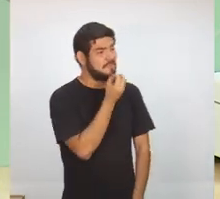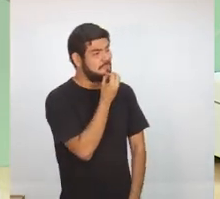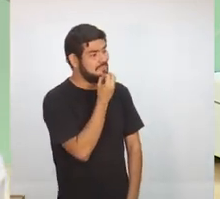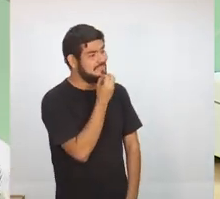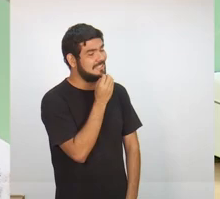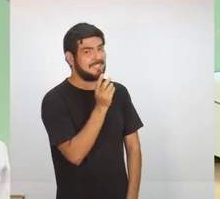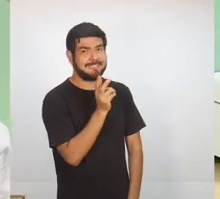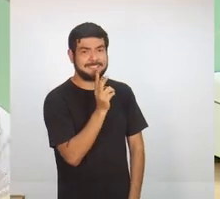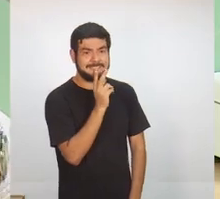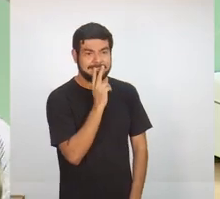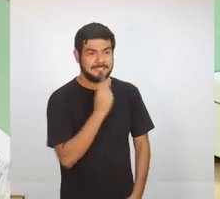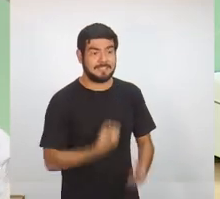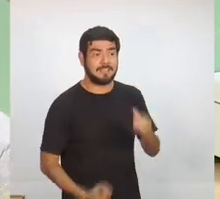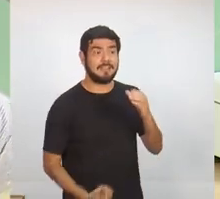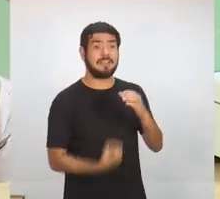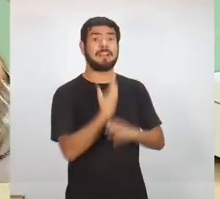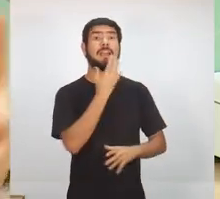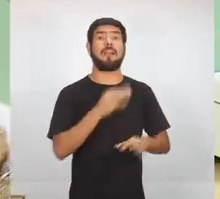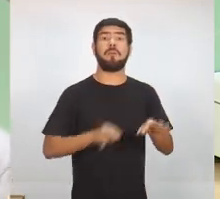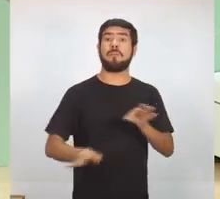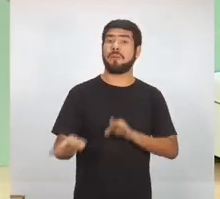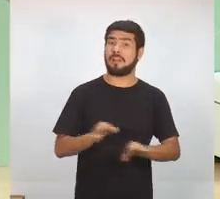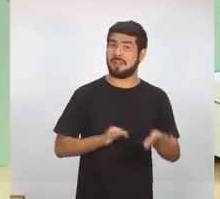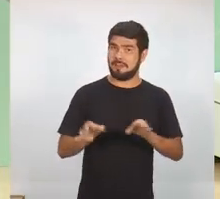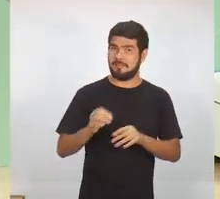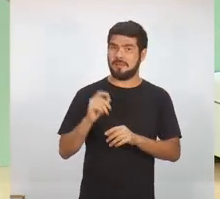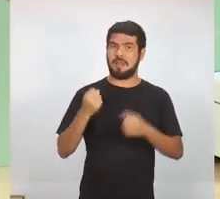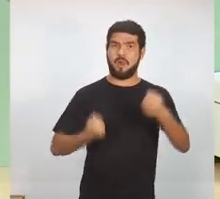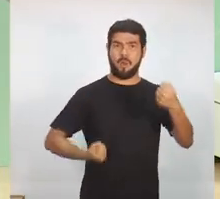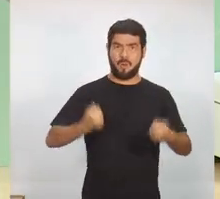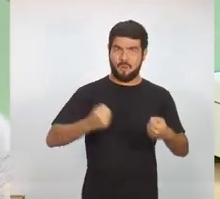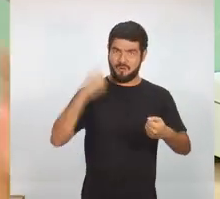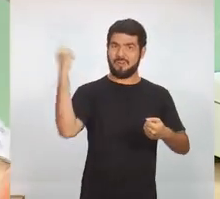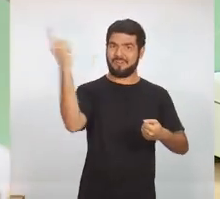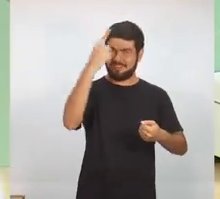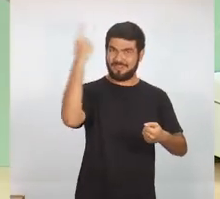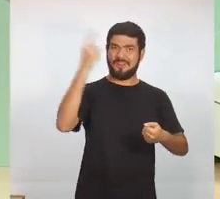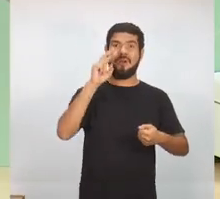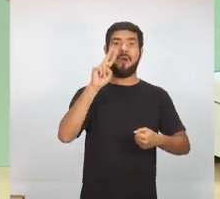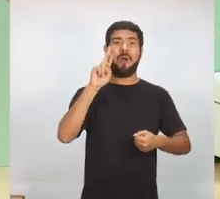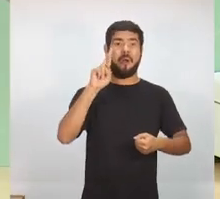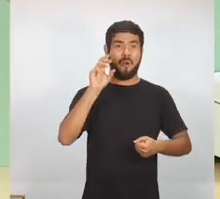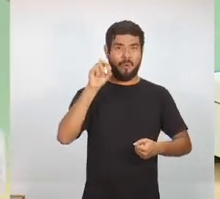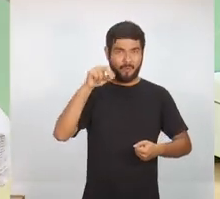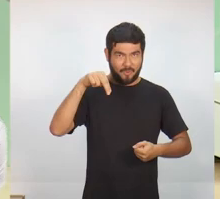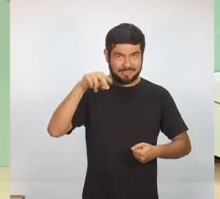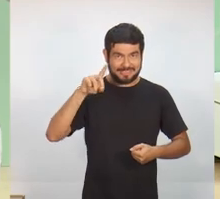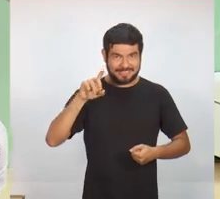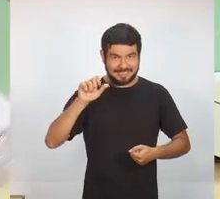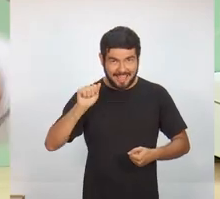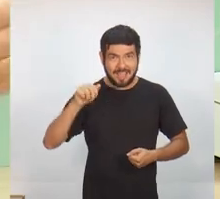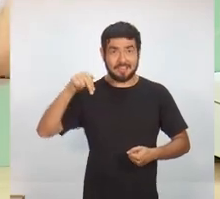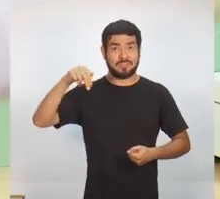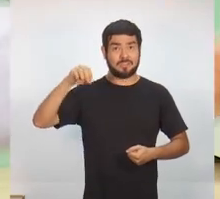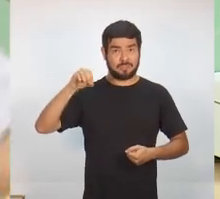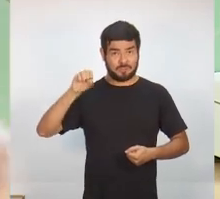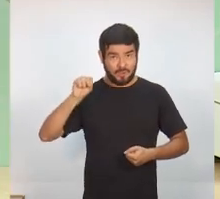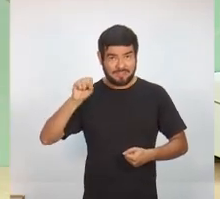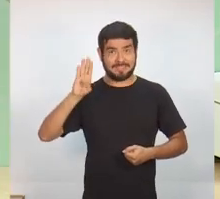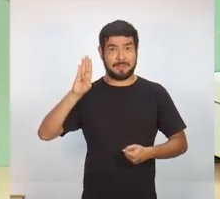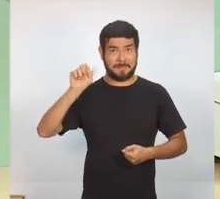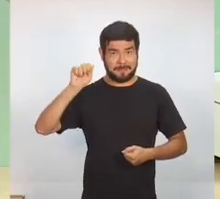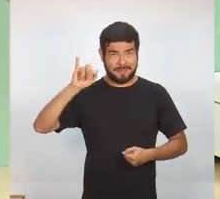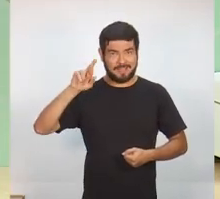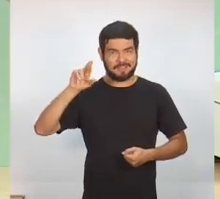de criar um programa chamado Ronda nos Bairros. Muito bem avaliado pela população, isso não sou eu que digo, as pessoas